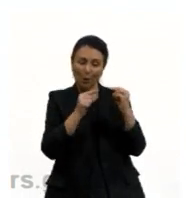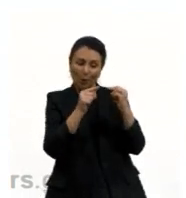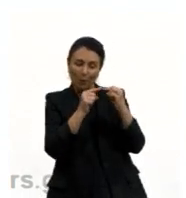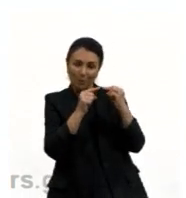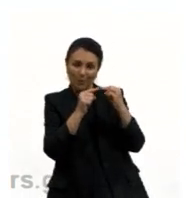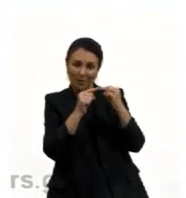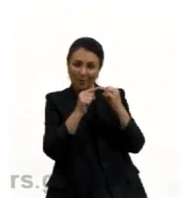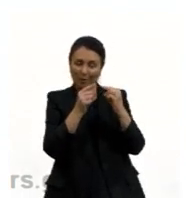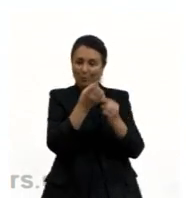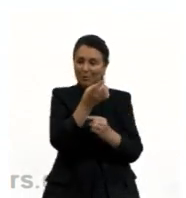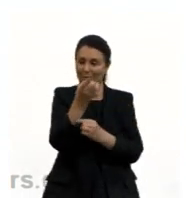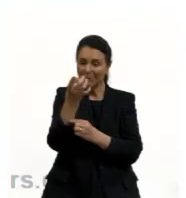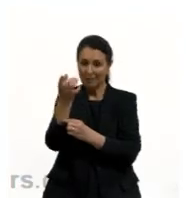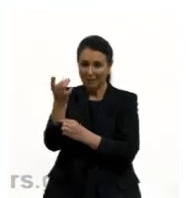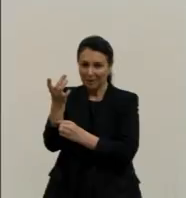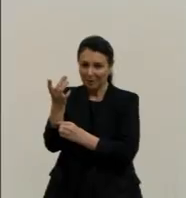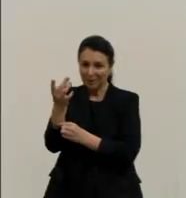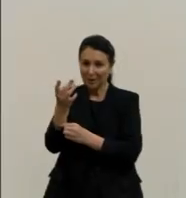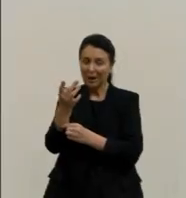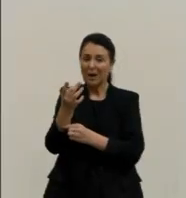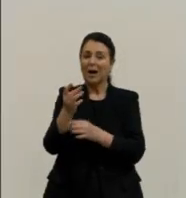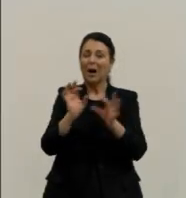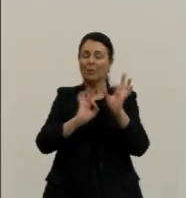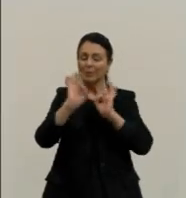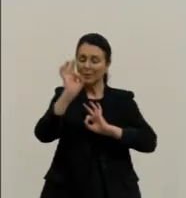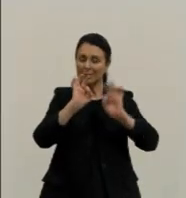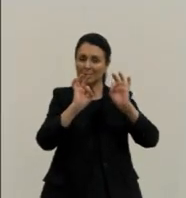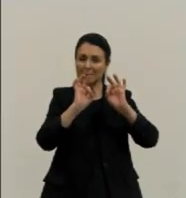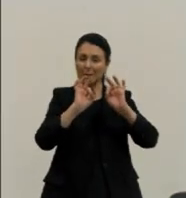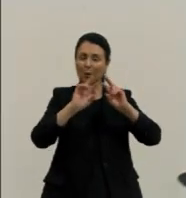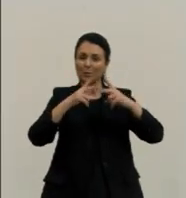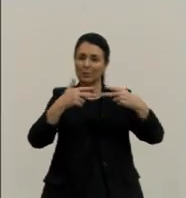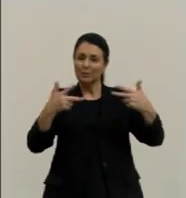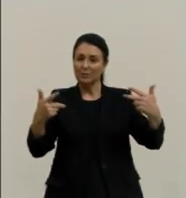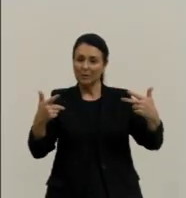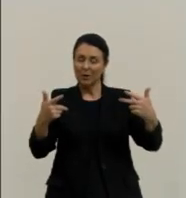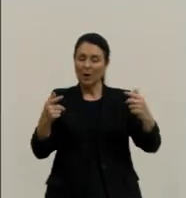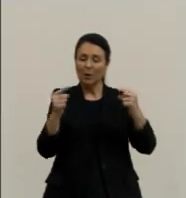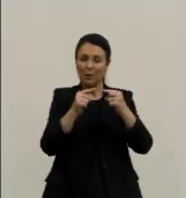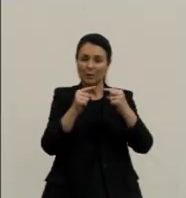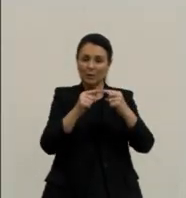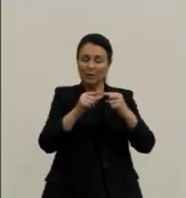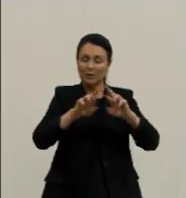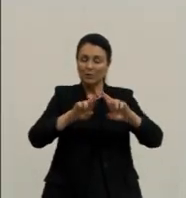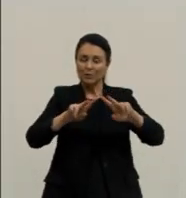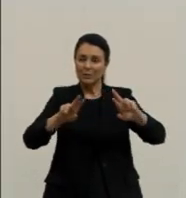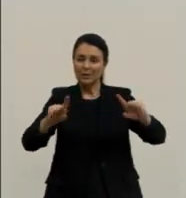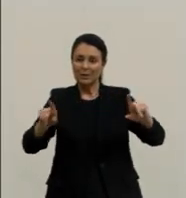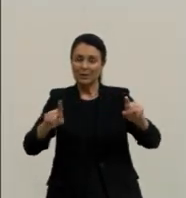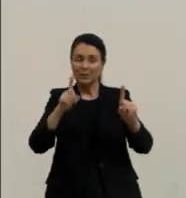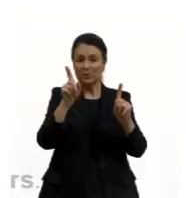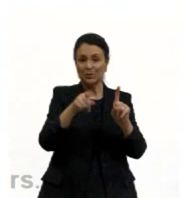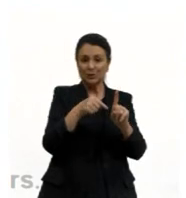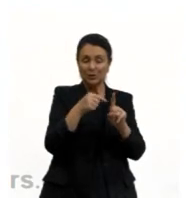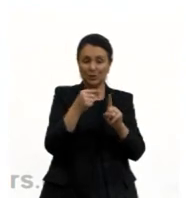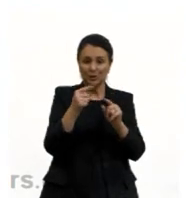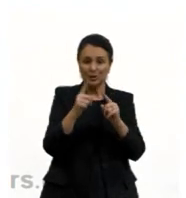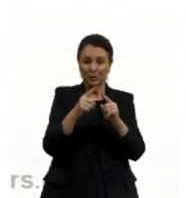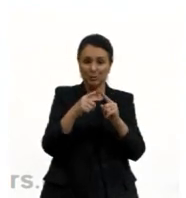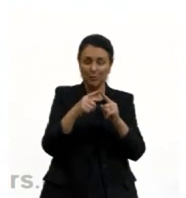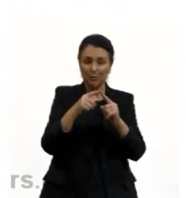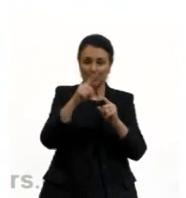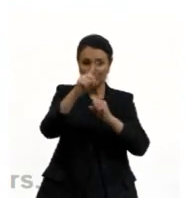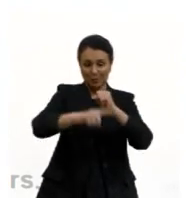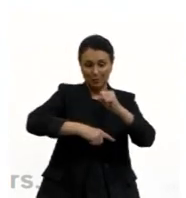formação dessas substâncias é a combinação de diferentes tipos de átomos, de diferentes elementos químicos. Ok?